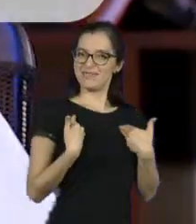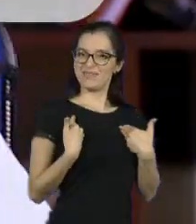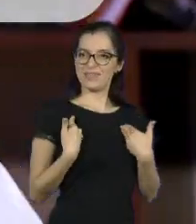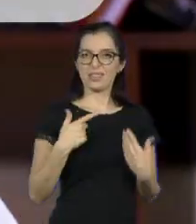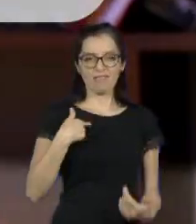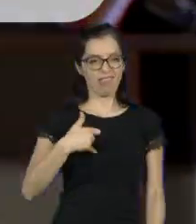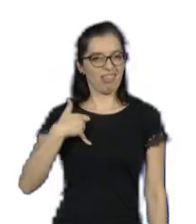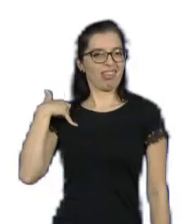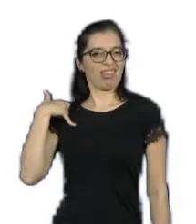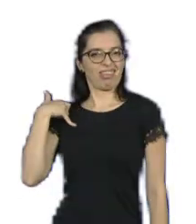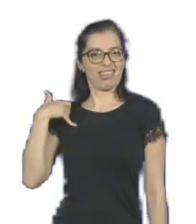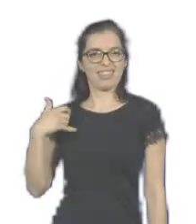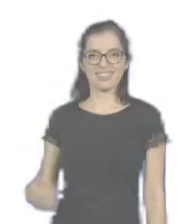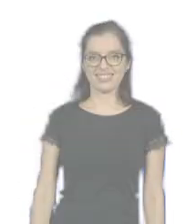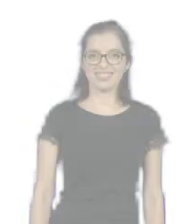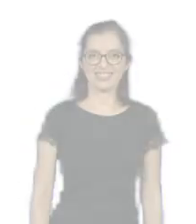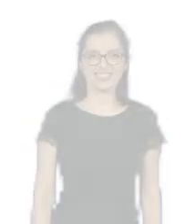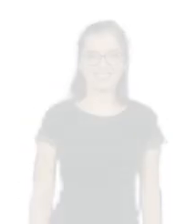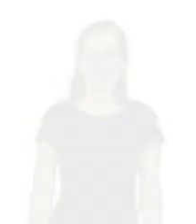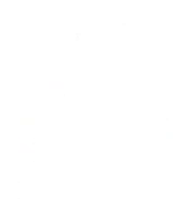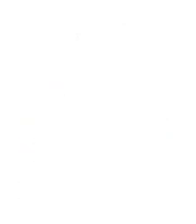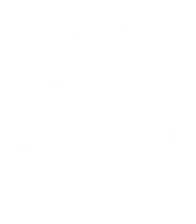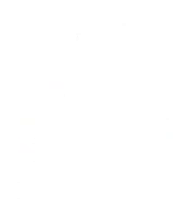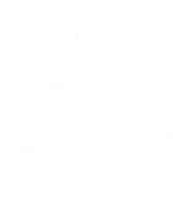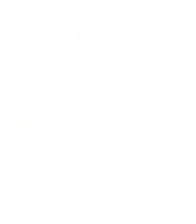Convencida. Abertura